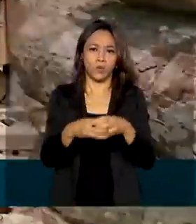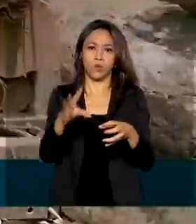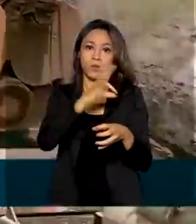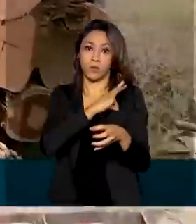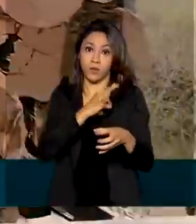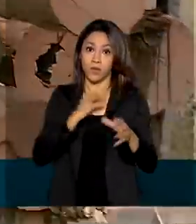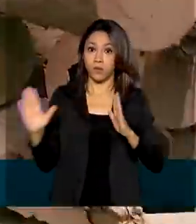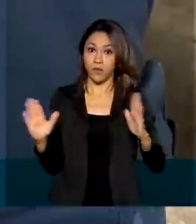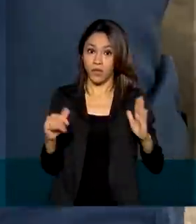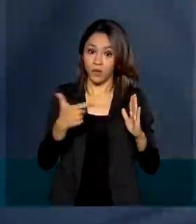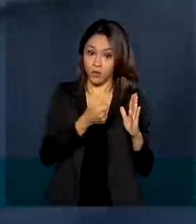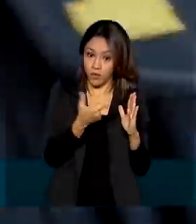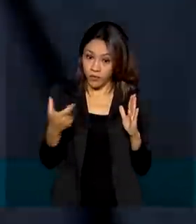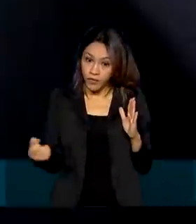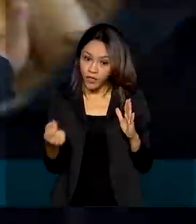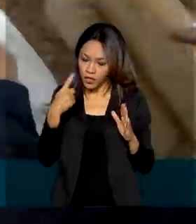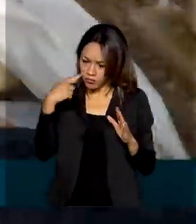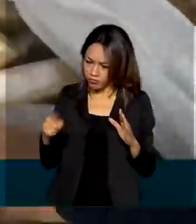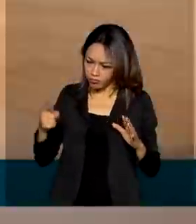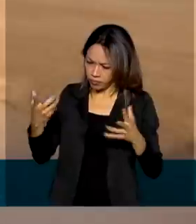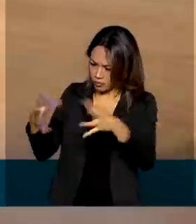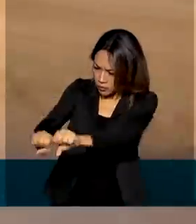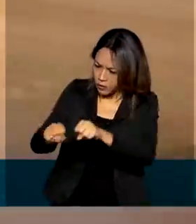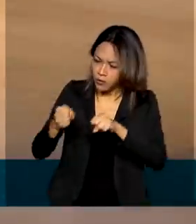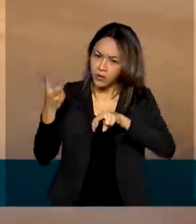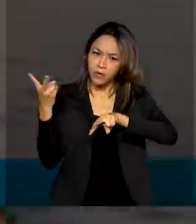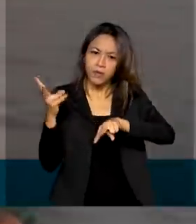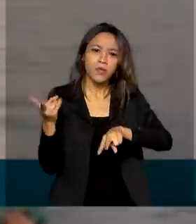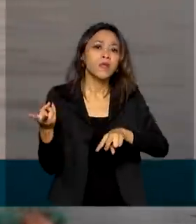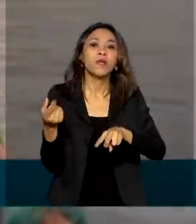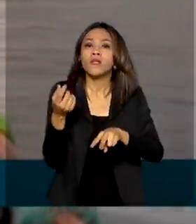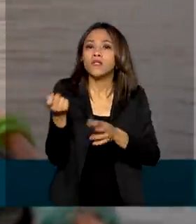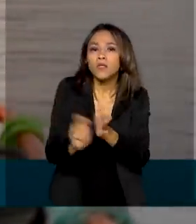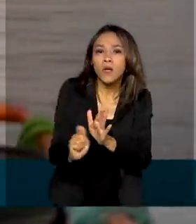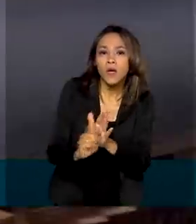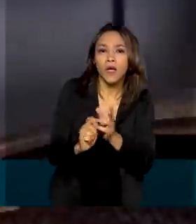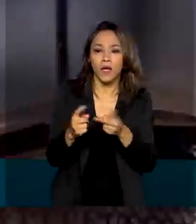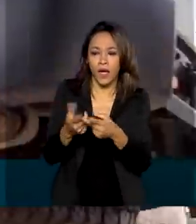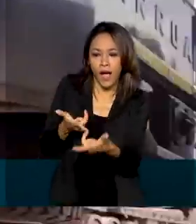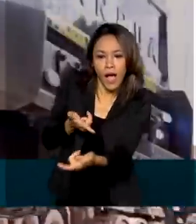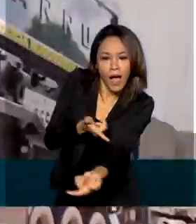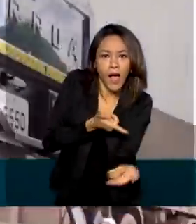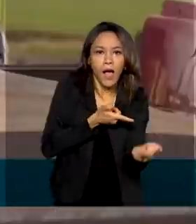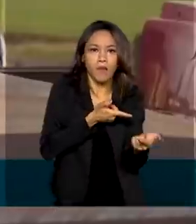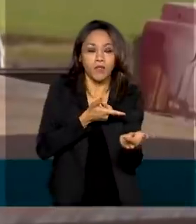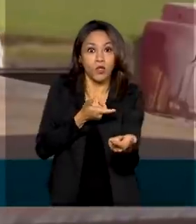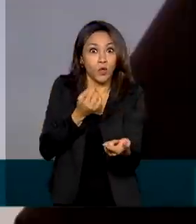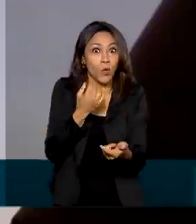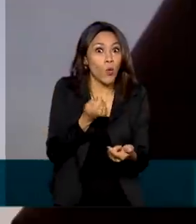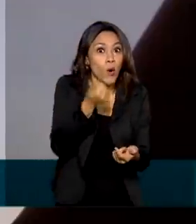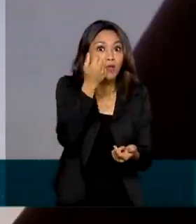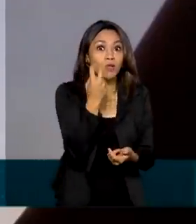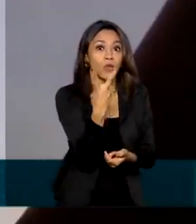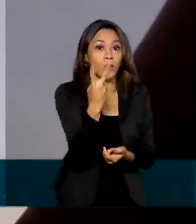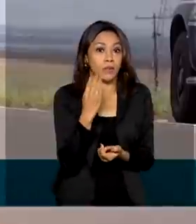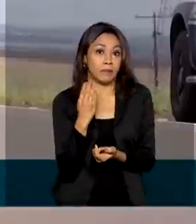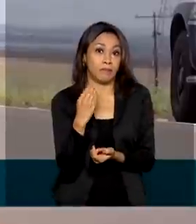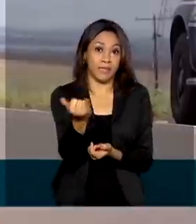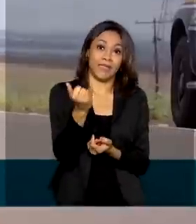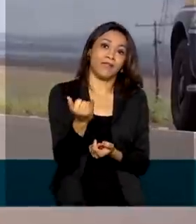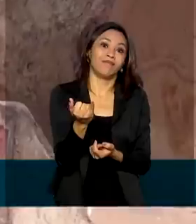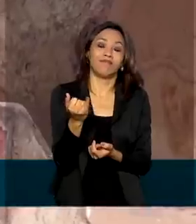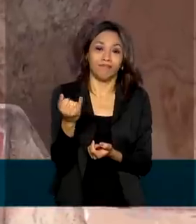2020, as apreensões de droga, armas, veículos e embarcações retiraram quase 2 bilhões de reais do crime